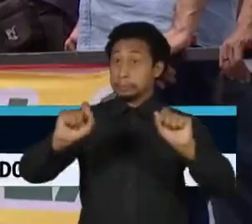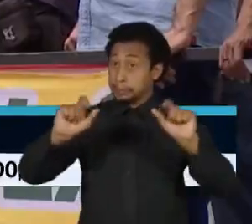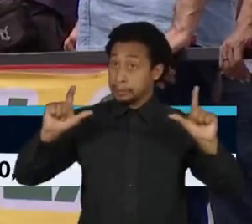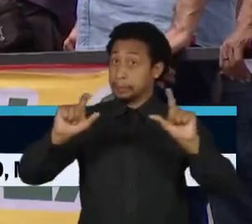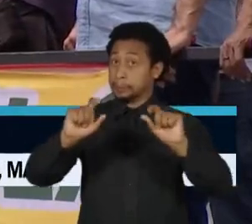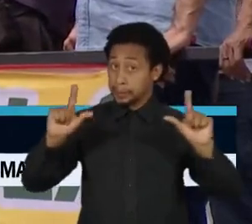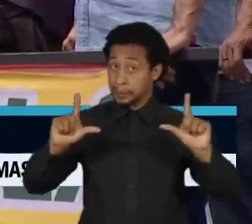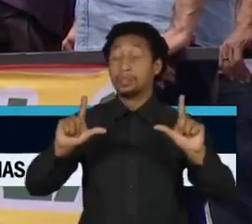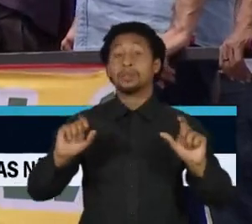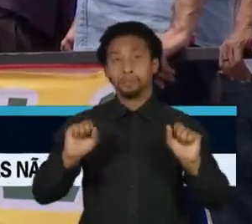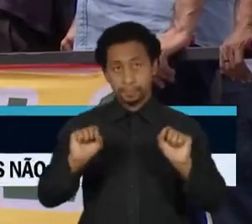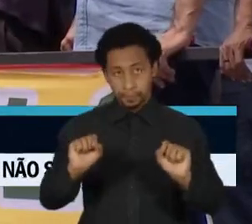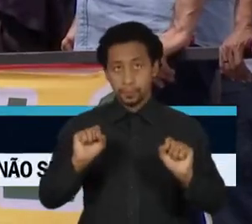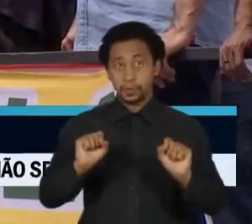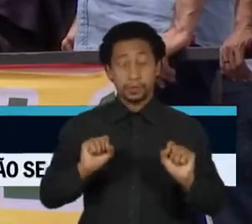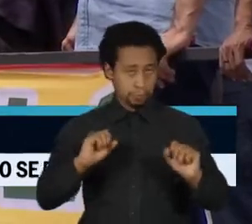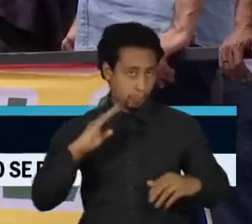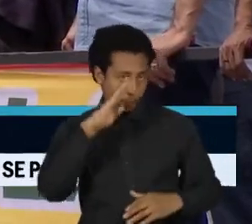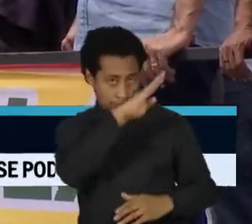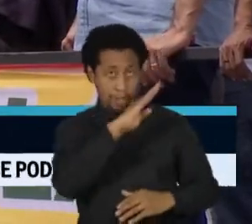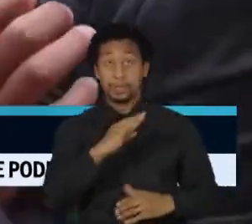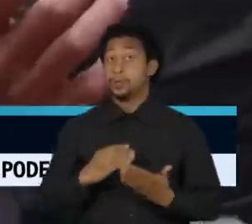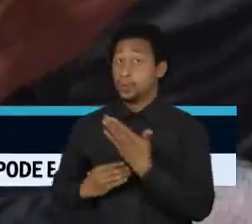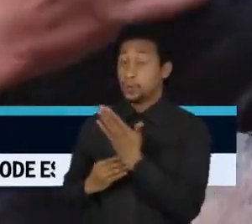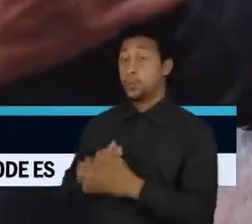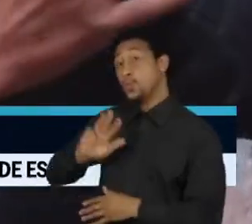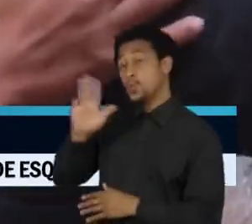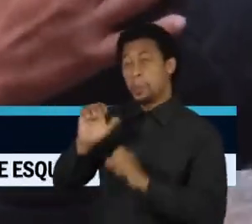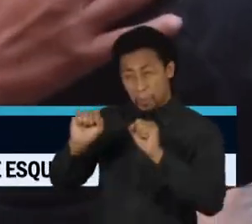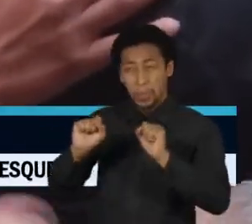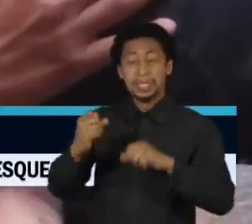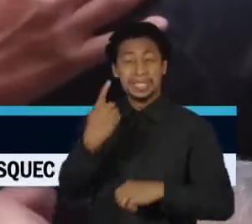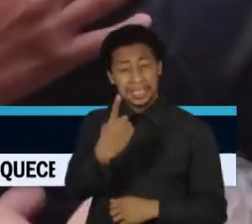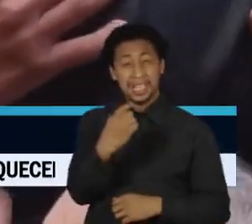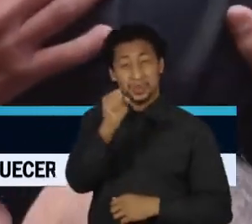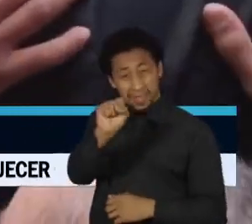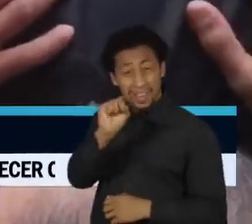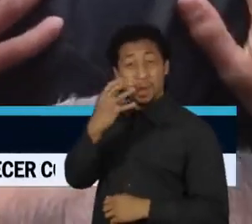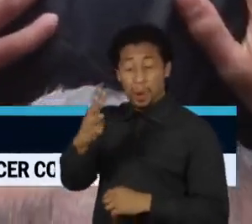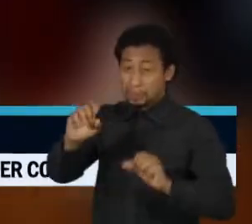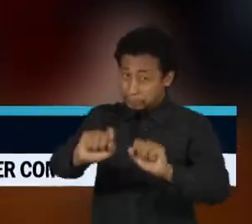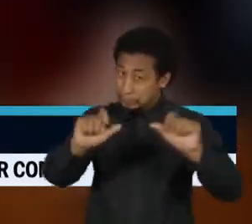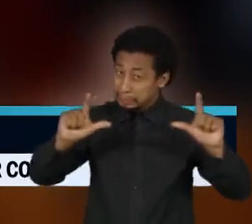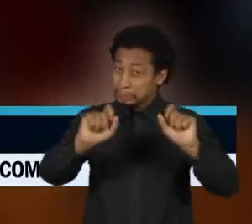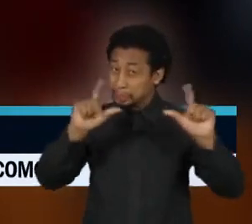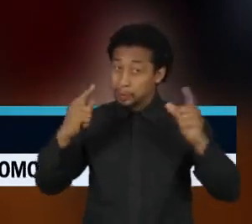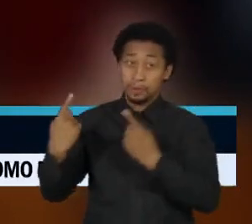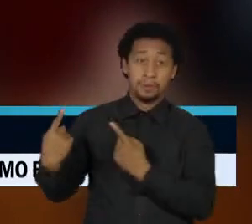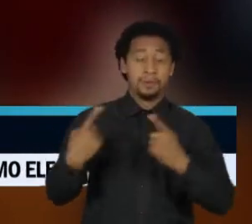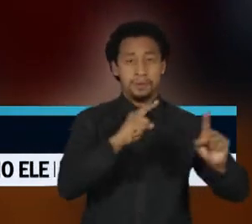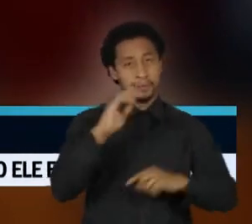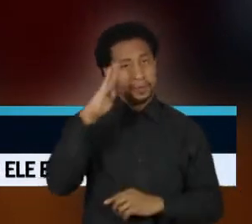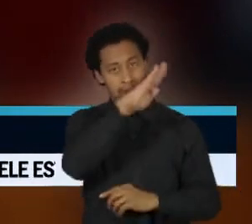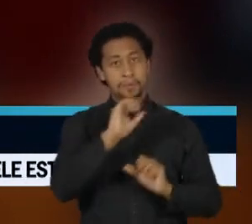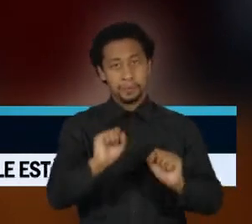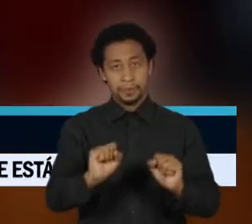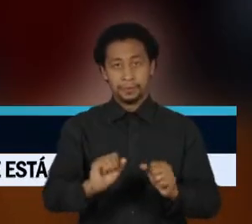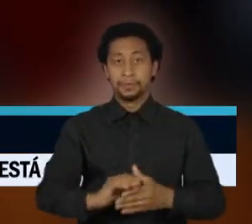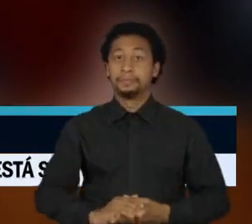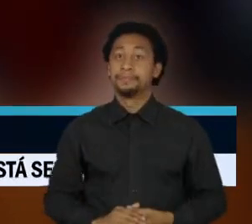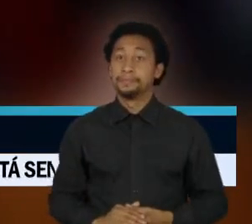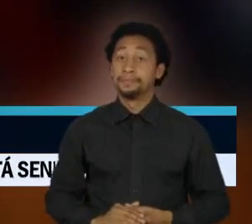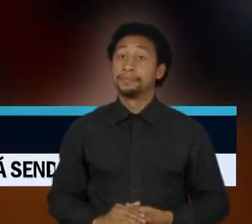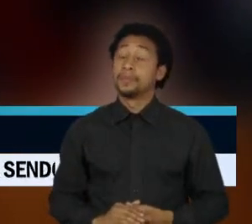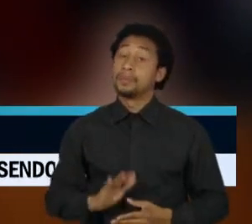e Lula poderá fazer 184 inserções na campanha de Bolsonaro. Houve um aumento, uma